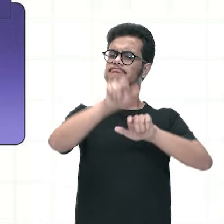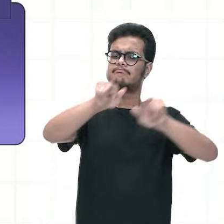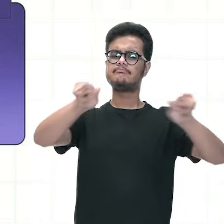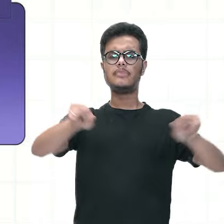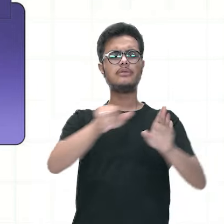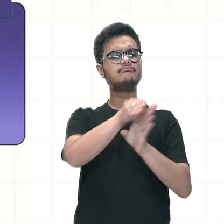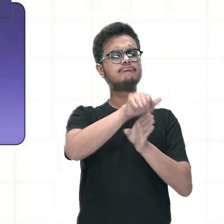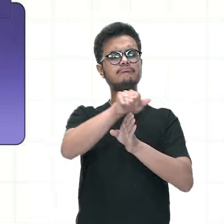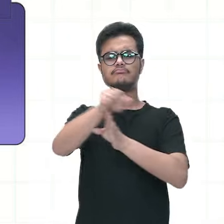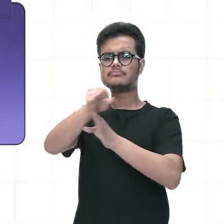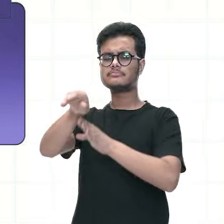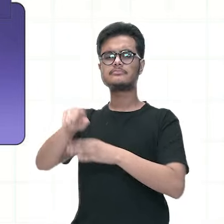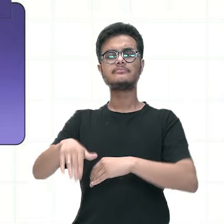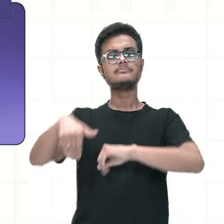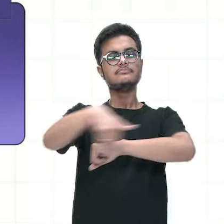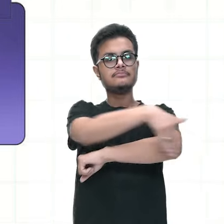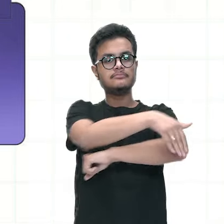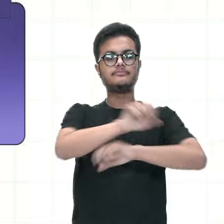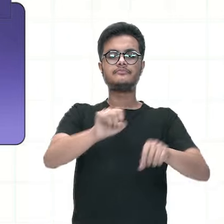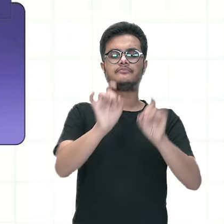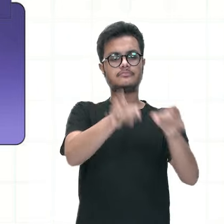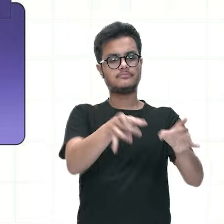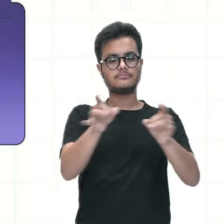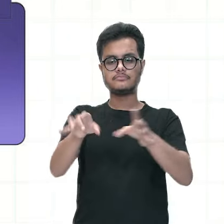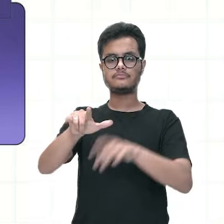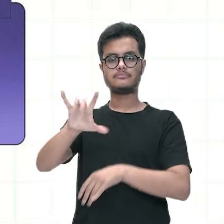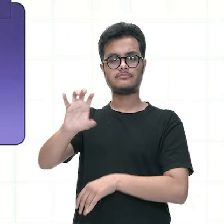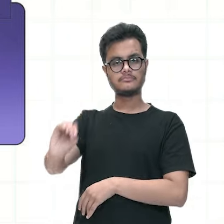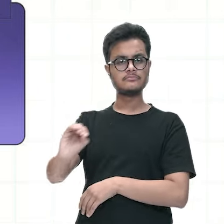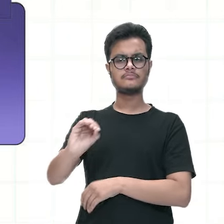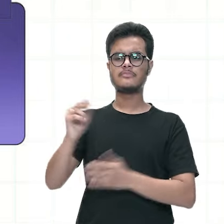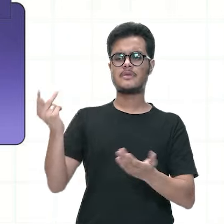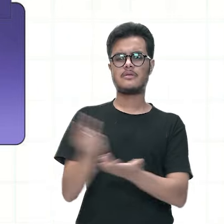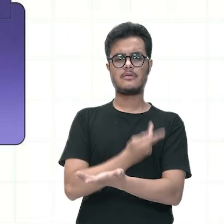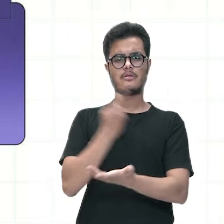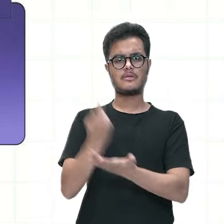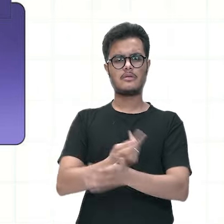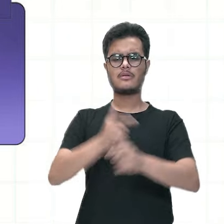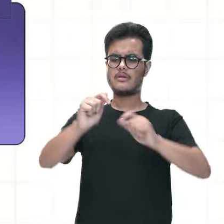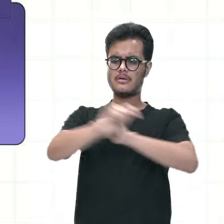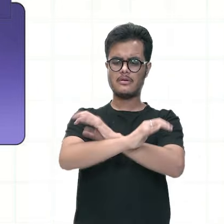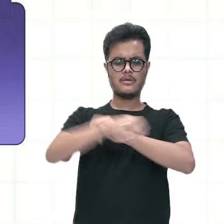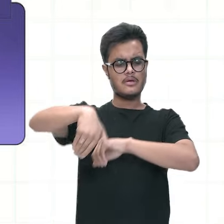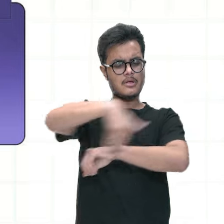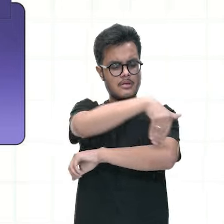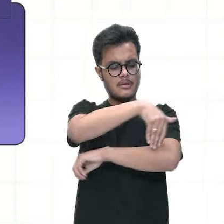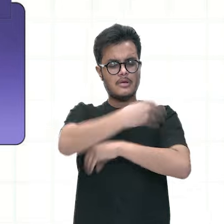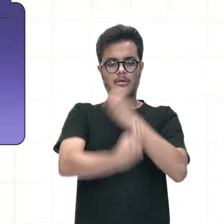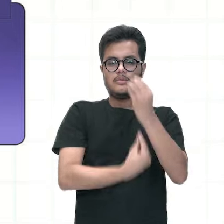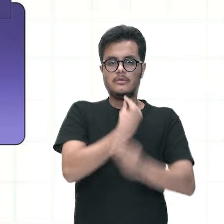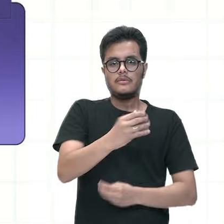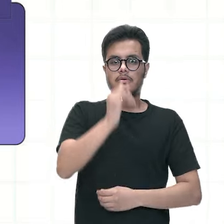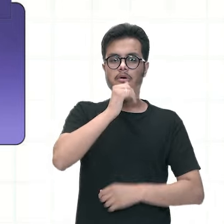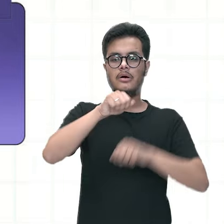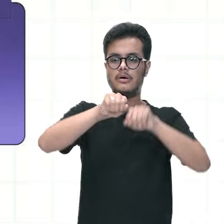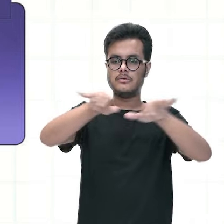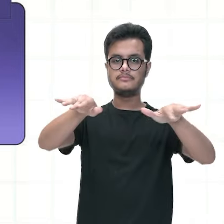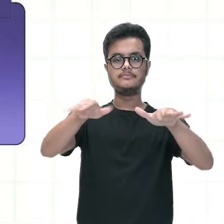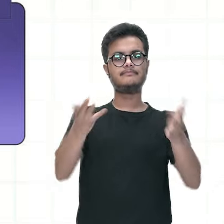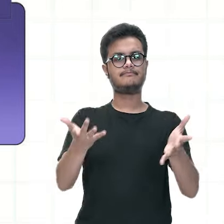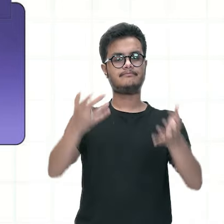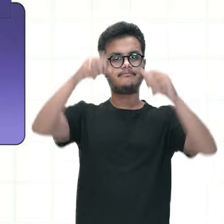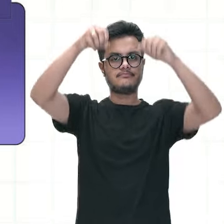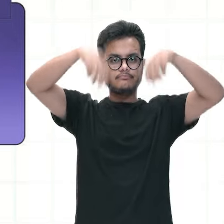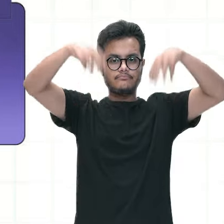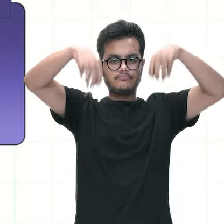muitos bairros as pessoas tem o costume de jogar esses resíduos em vias públicas onde vai com certeza acumular água da